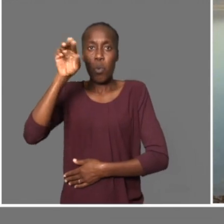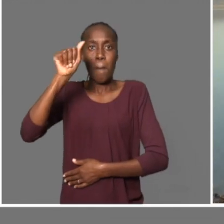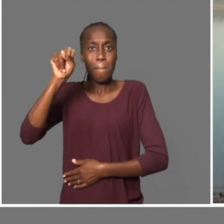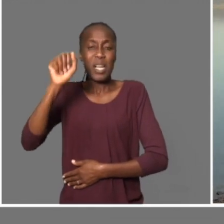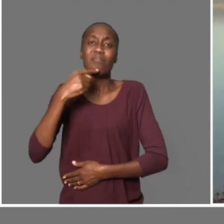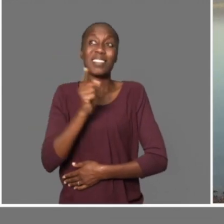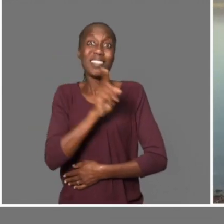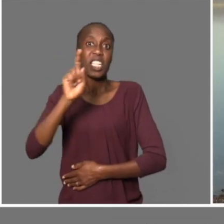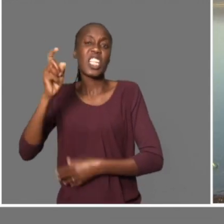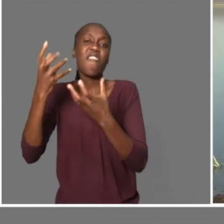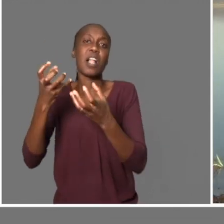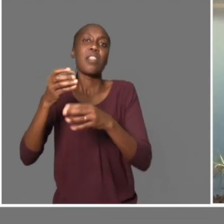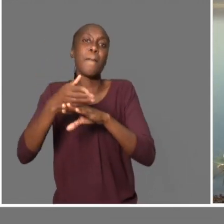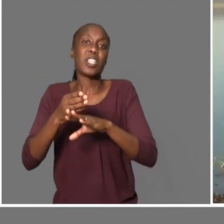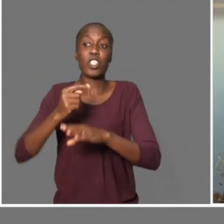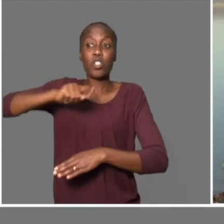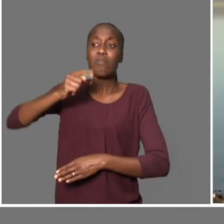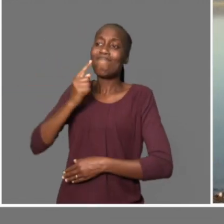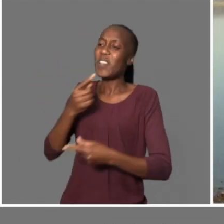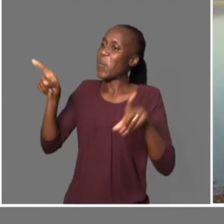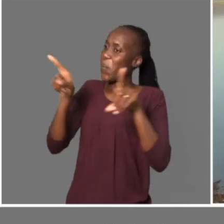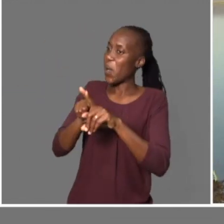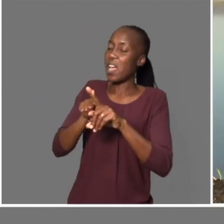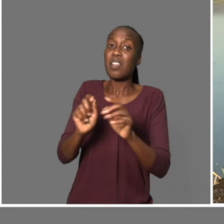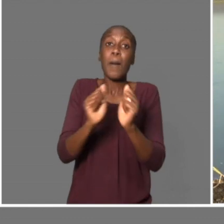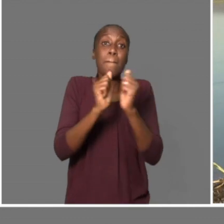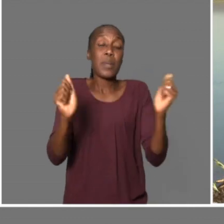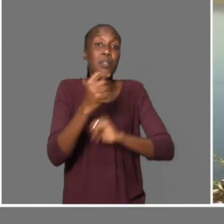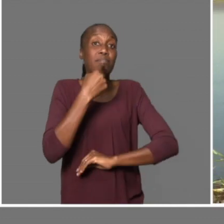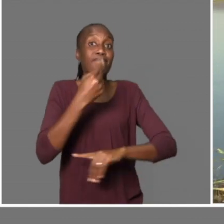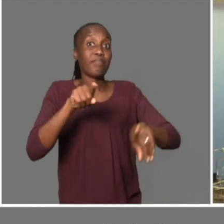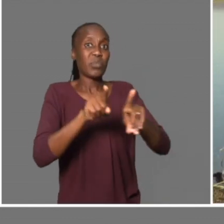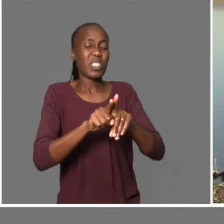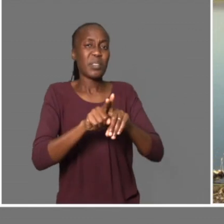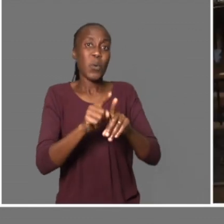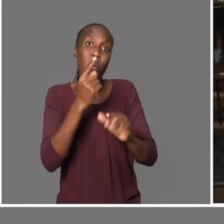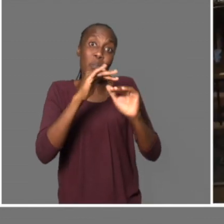licenciamento aqui, por causa da falta de peixe. Não dissemos que é a mesma coisa, não há peixe.